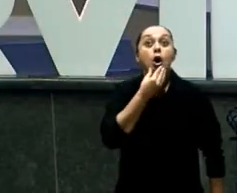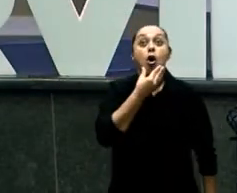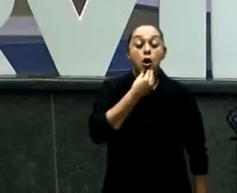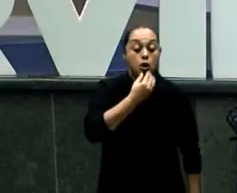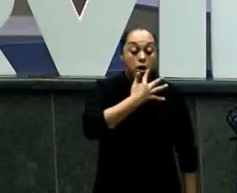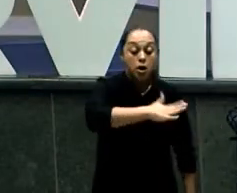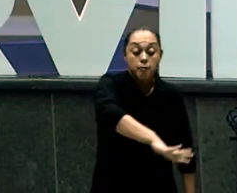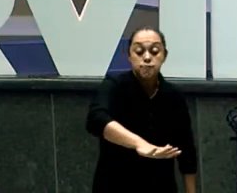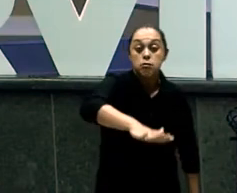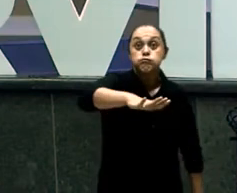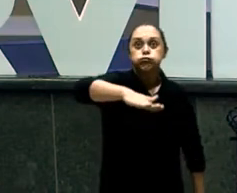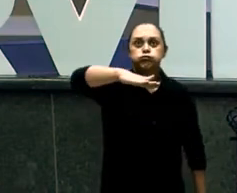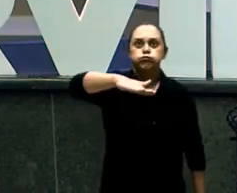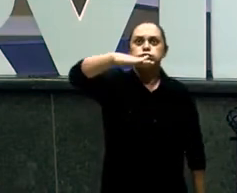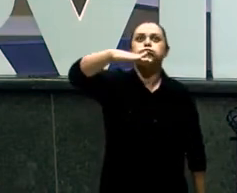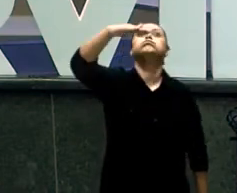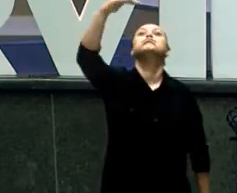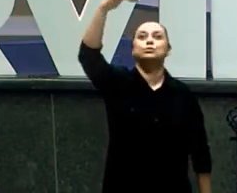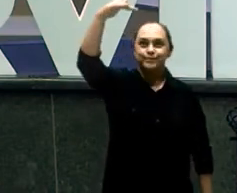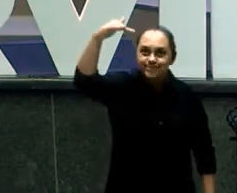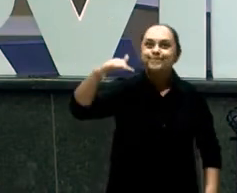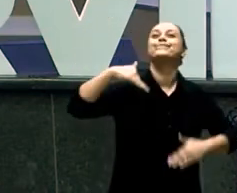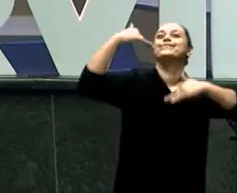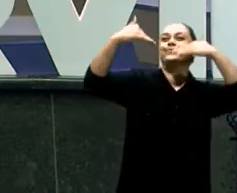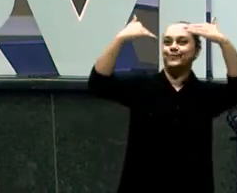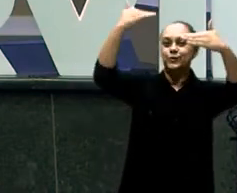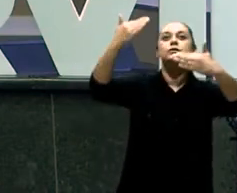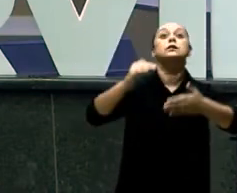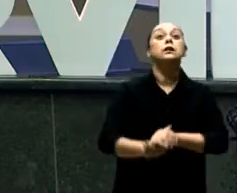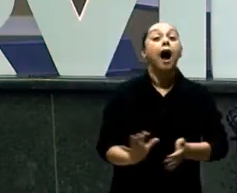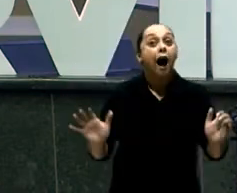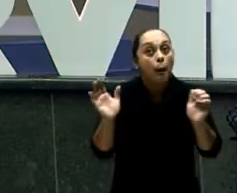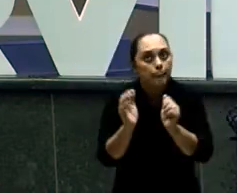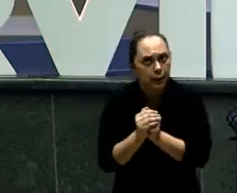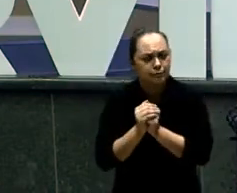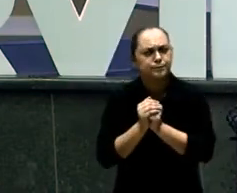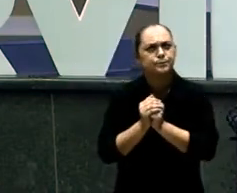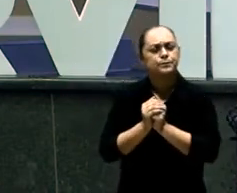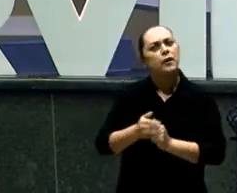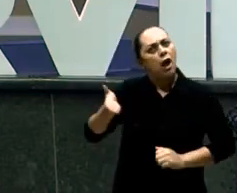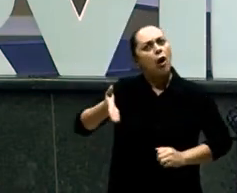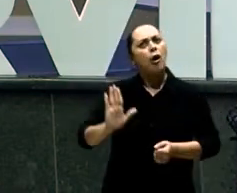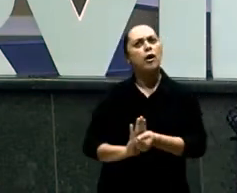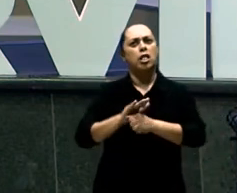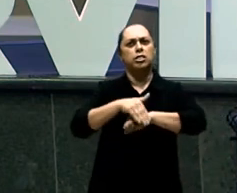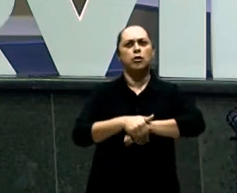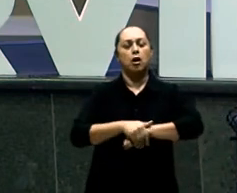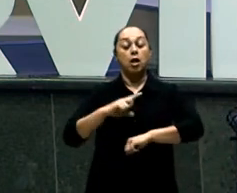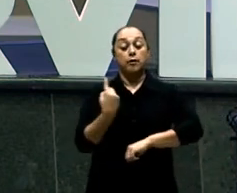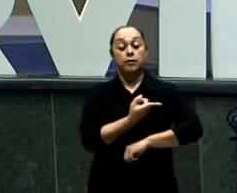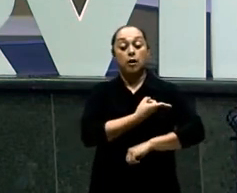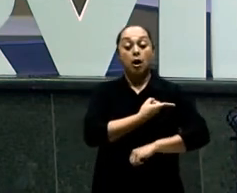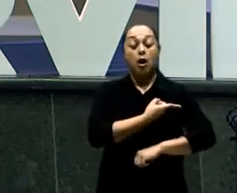Cresceram Amém Nós vamos falar um pouquinho Nessa noite Sobre o crescimento